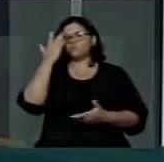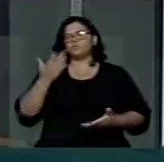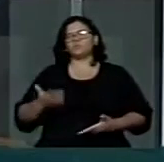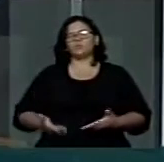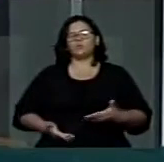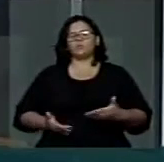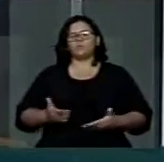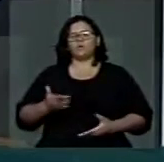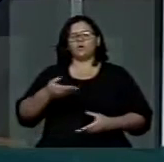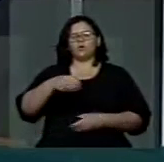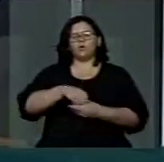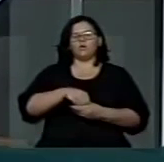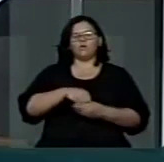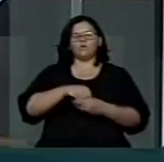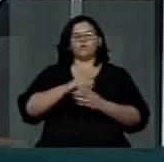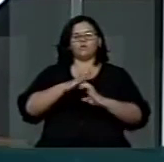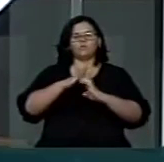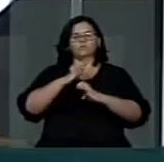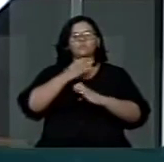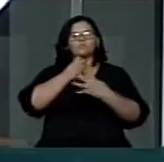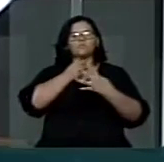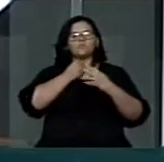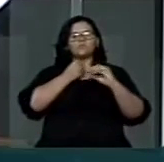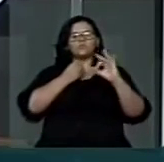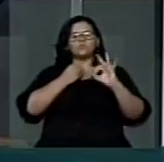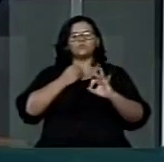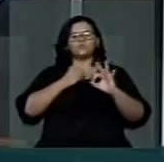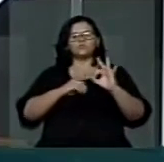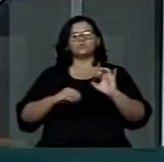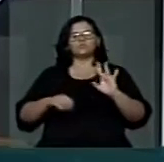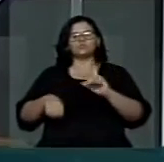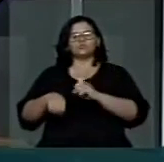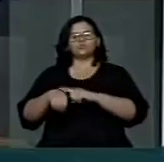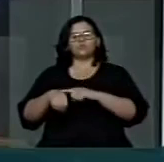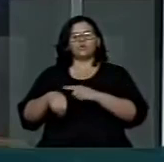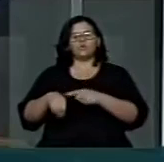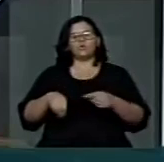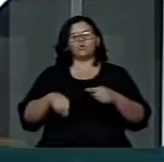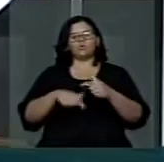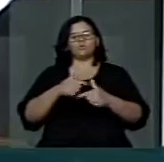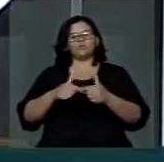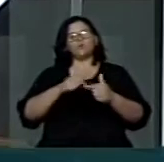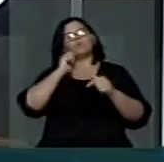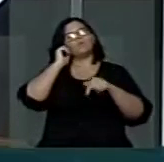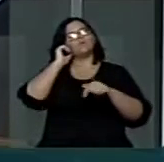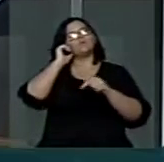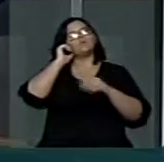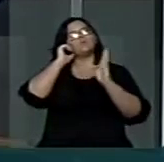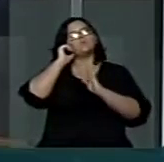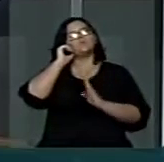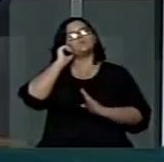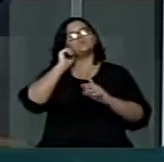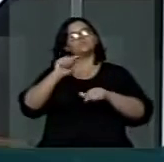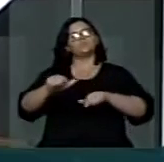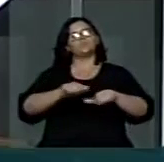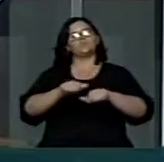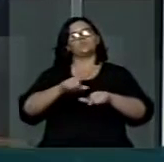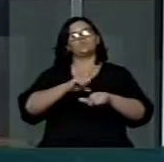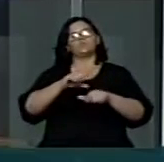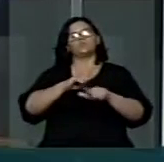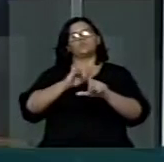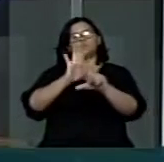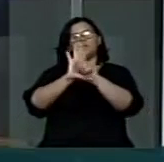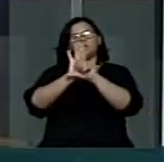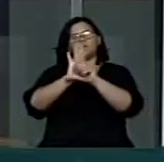Desses, 40% são trabalhadores temporários. Aqui no Brasil, o trabalhador é protegido por uma legislação